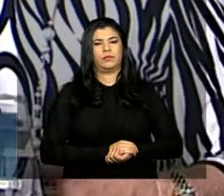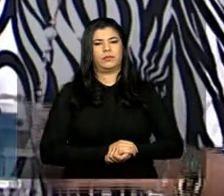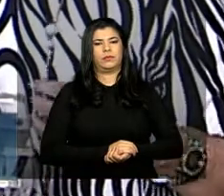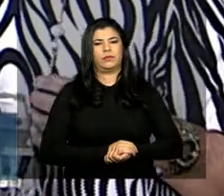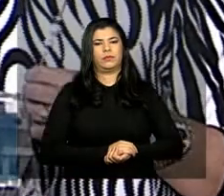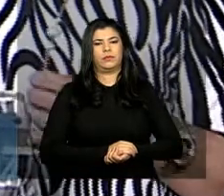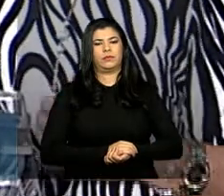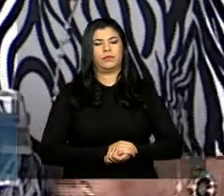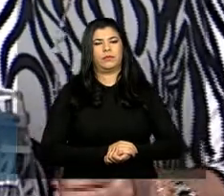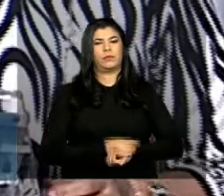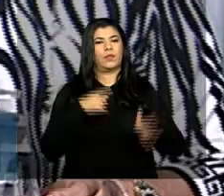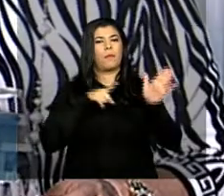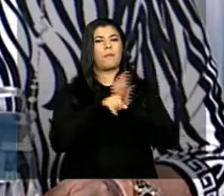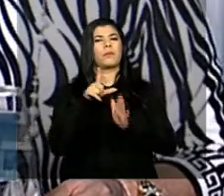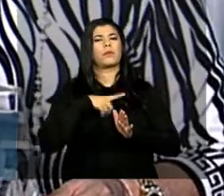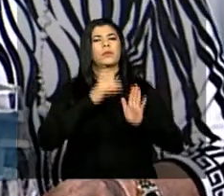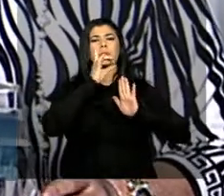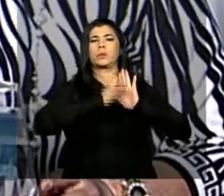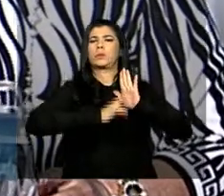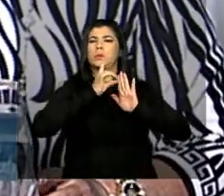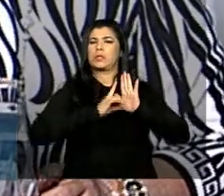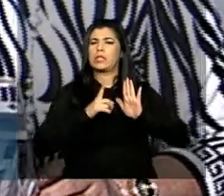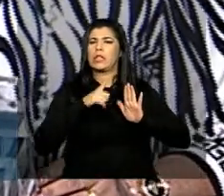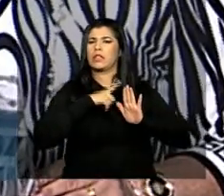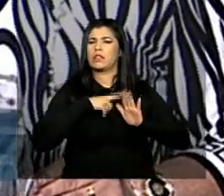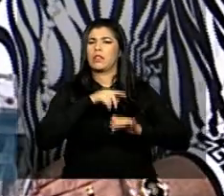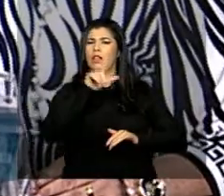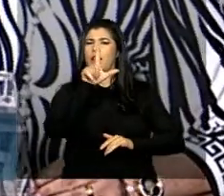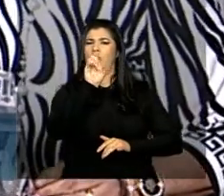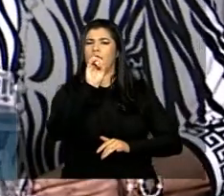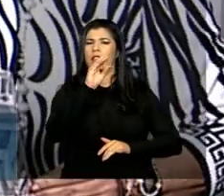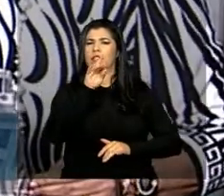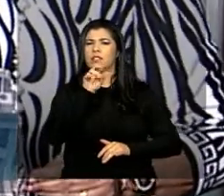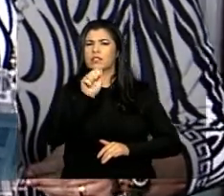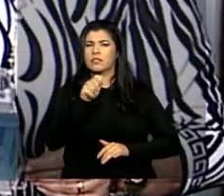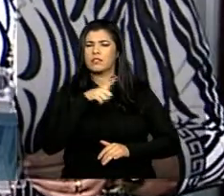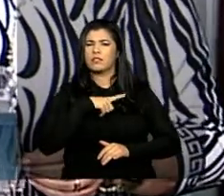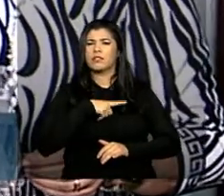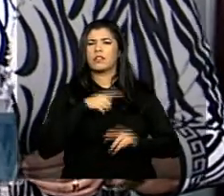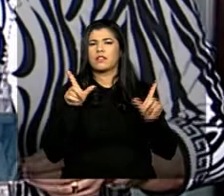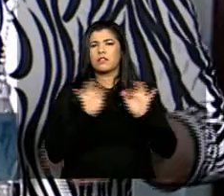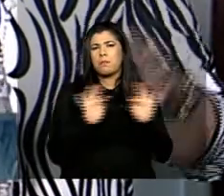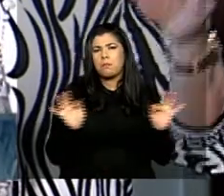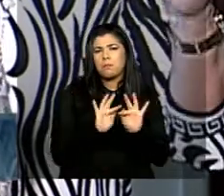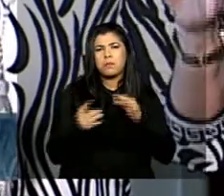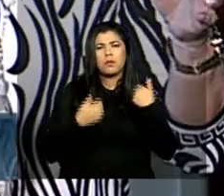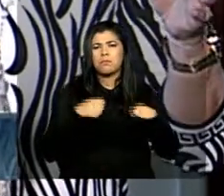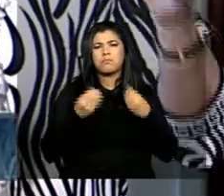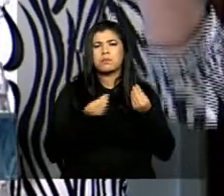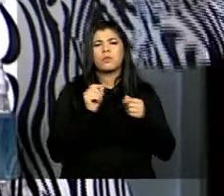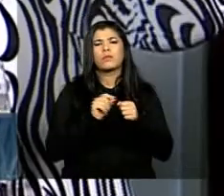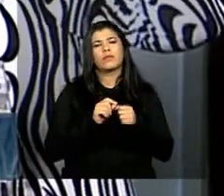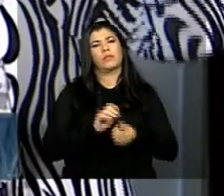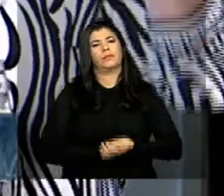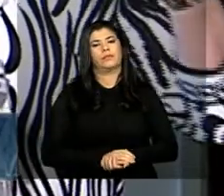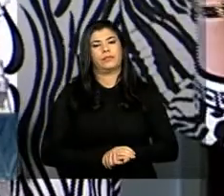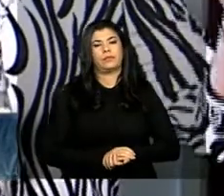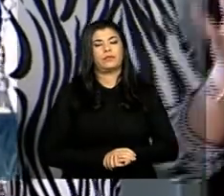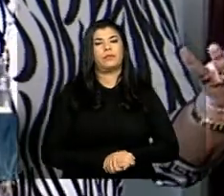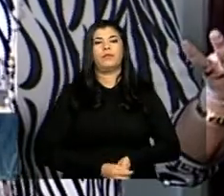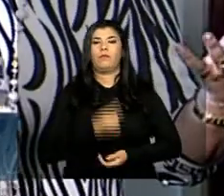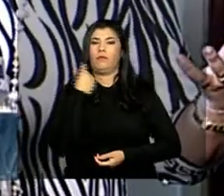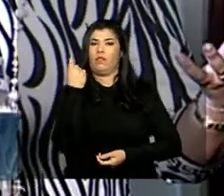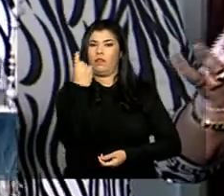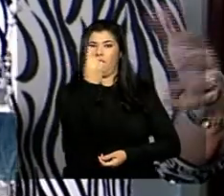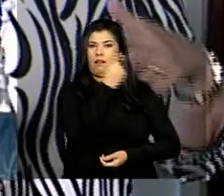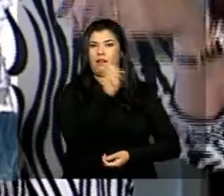licenciando isso aí do licenciamento simplificado não vai precisar do licenciamento do processo de atividade? não, não cada estado cada estado tem